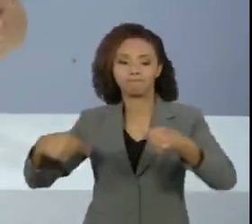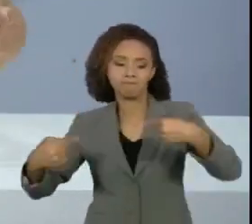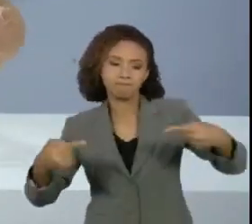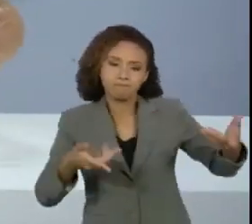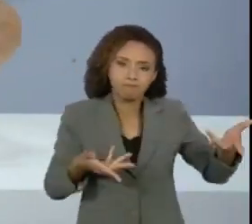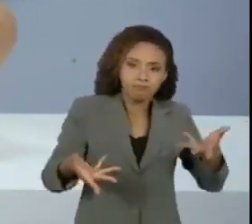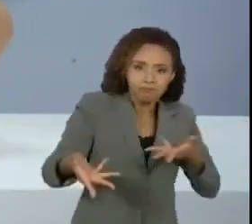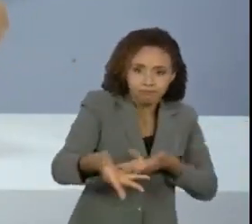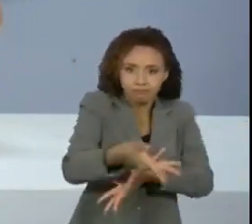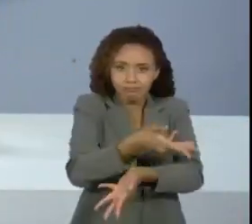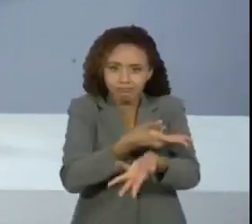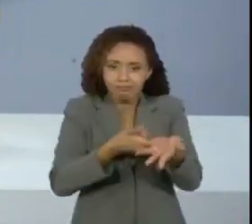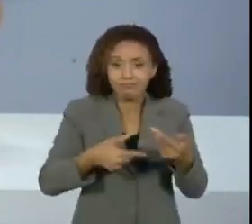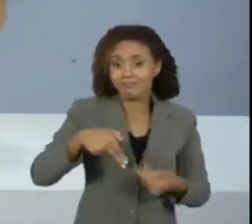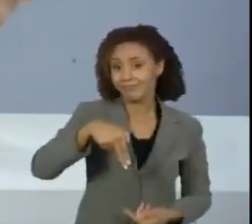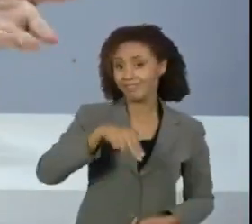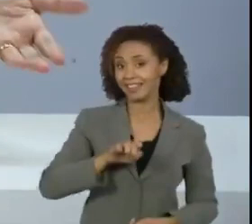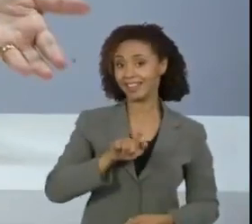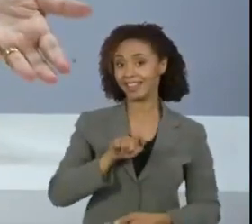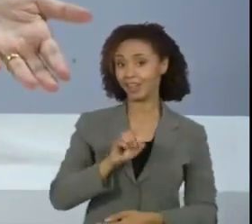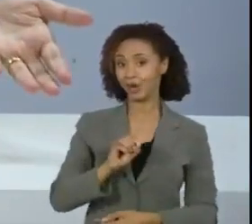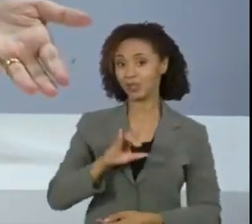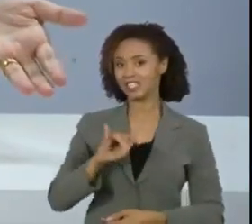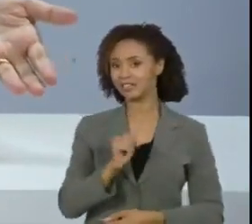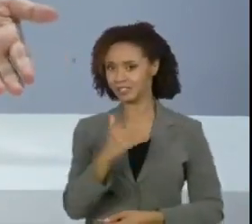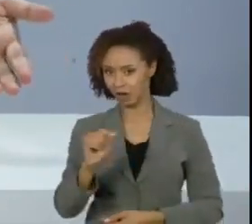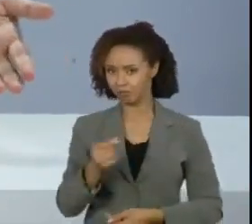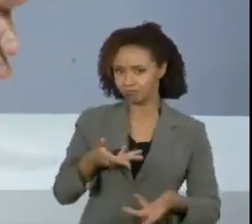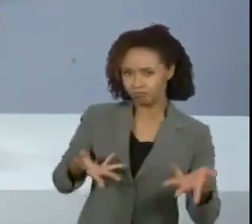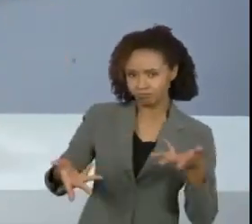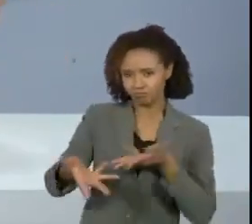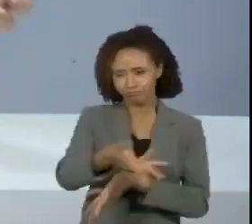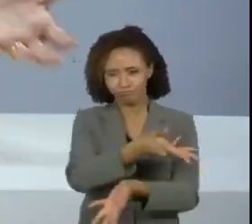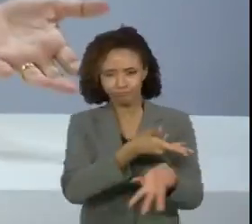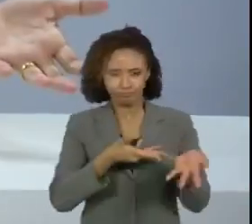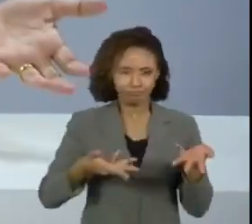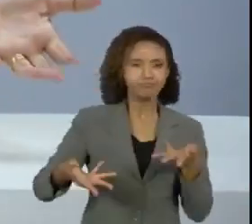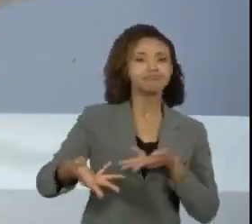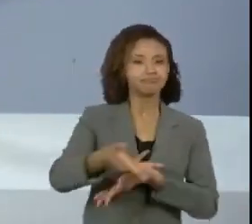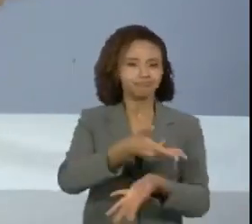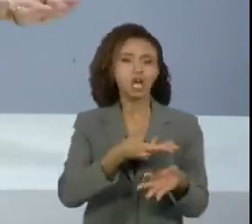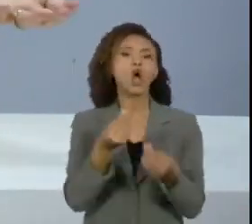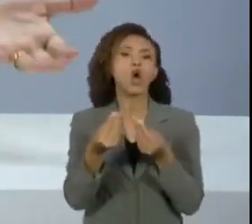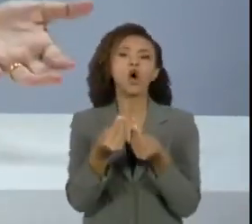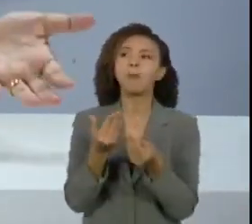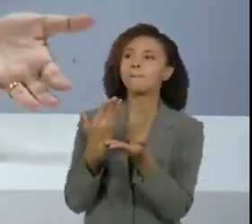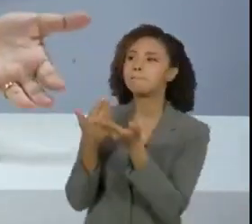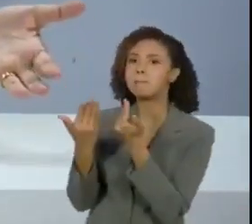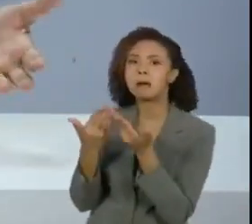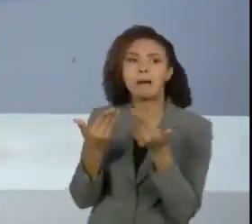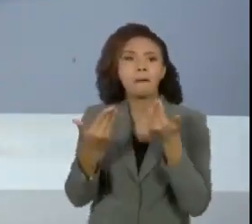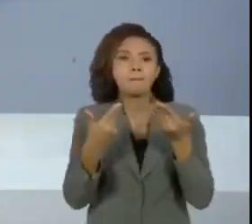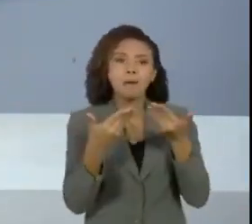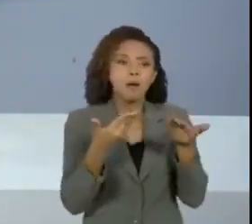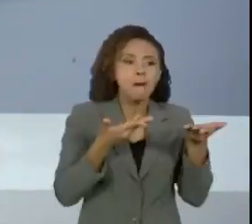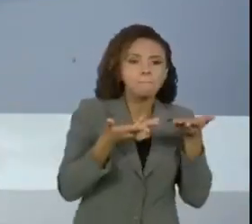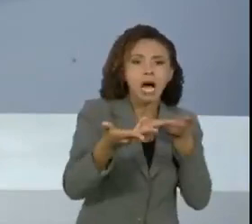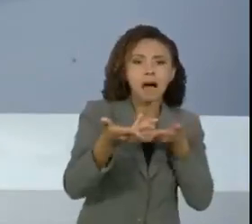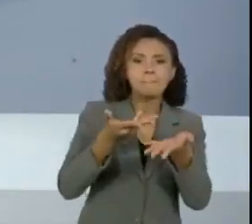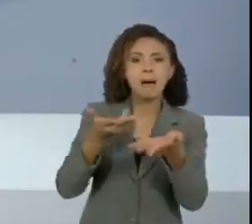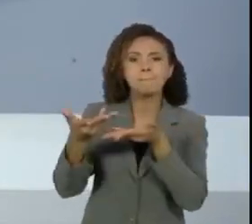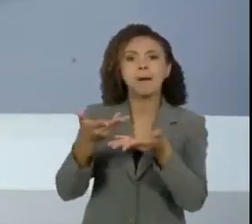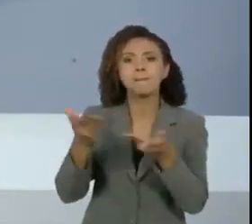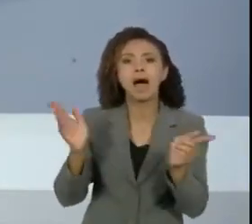negociações. Qual é a importância de a gente abrir negociações e conversas ao respeito do que a Mafone falou para a gente